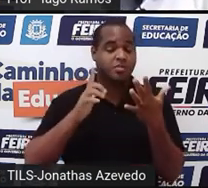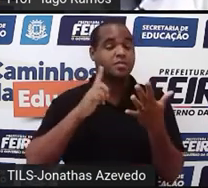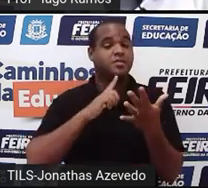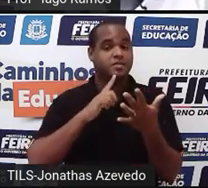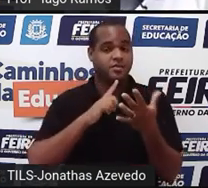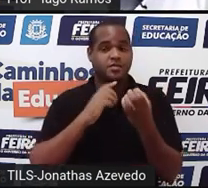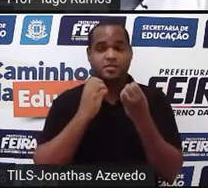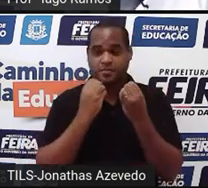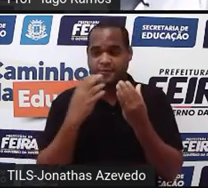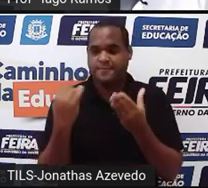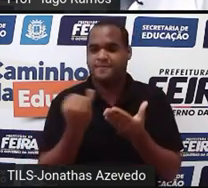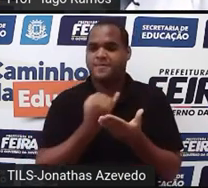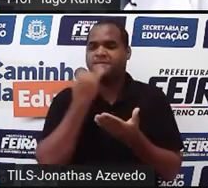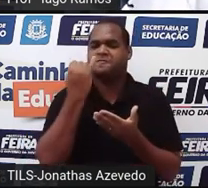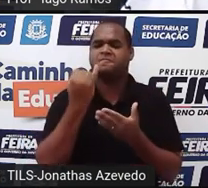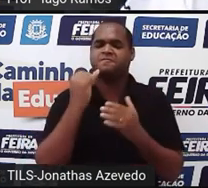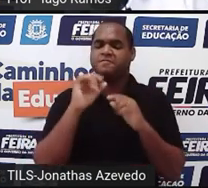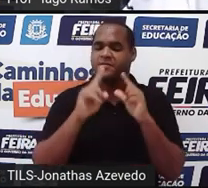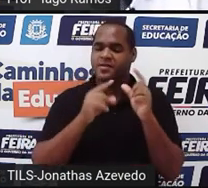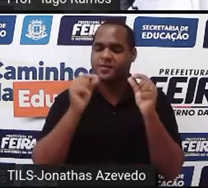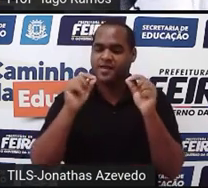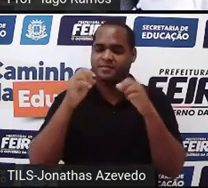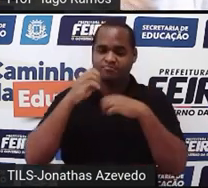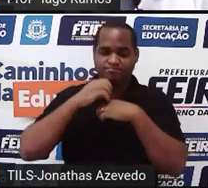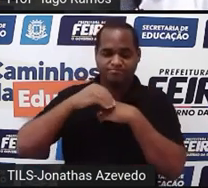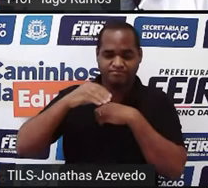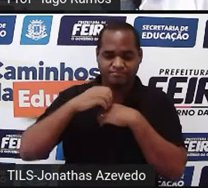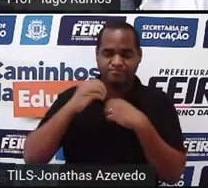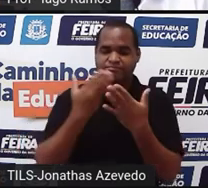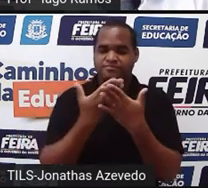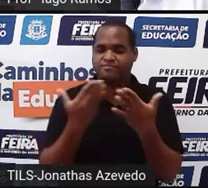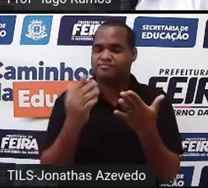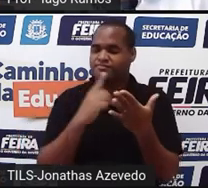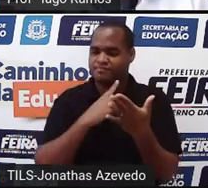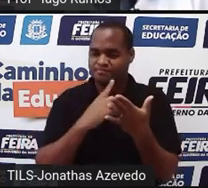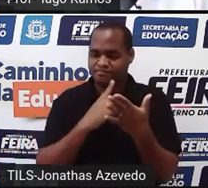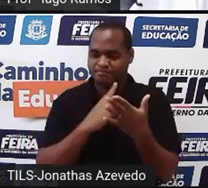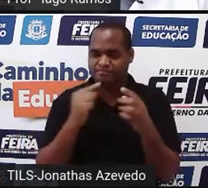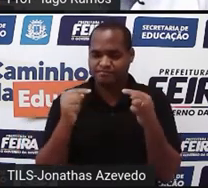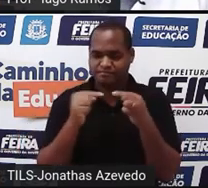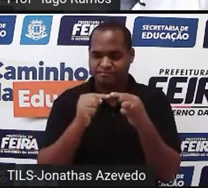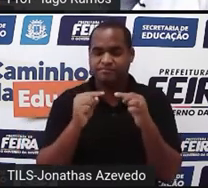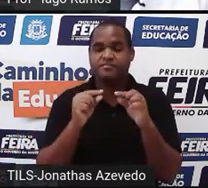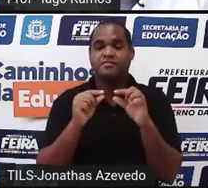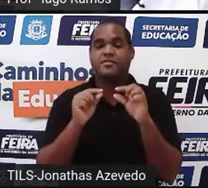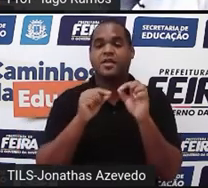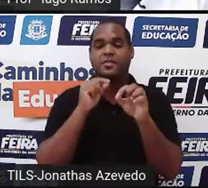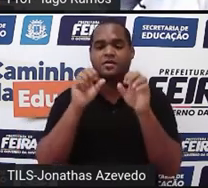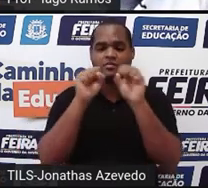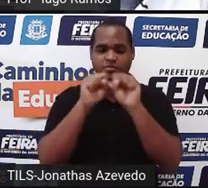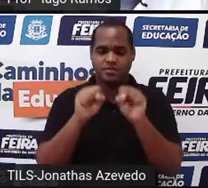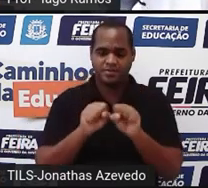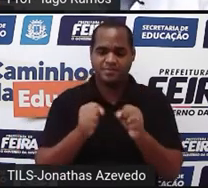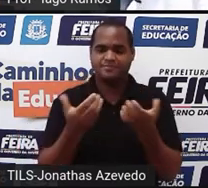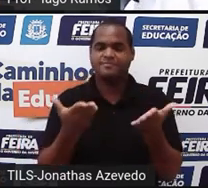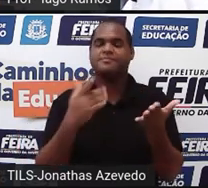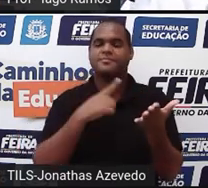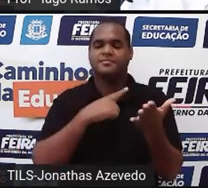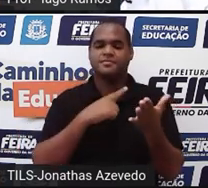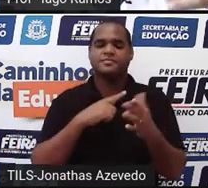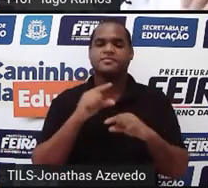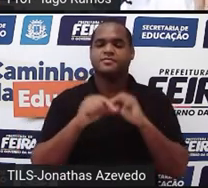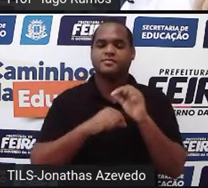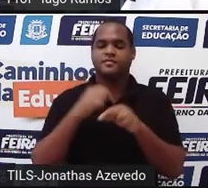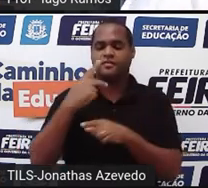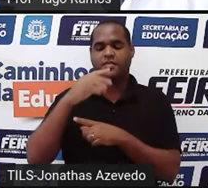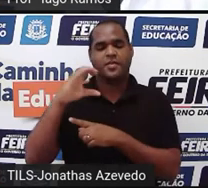Olha só. E aí eu vou trazer para você a representação gráfica desse sistema. A gente vai no plano